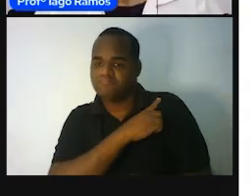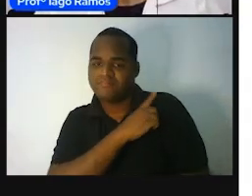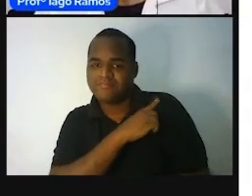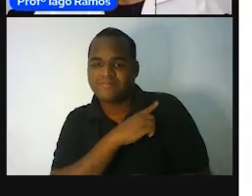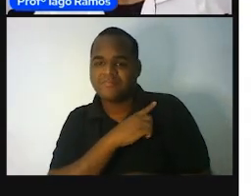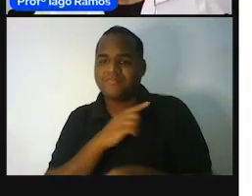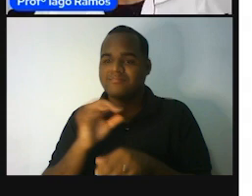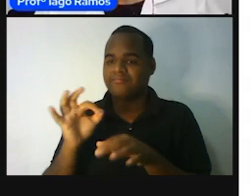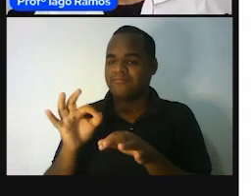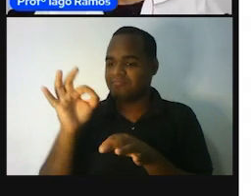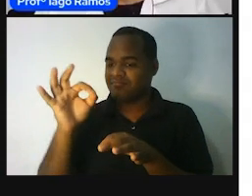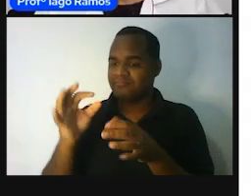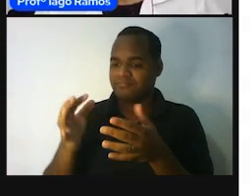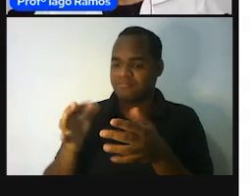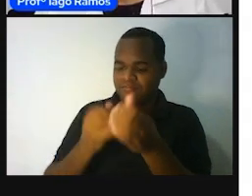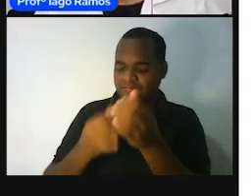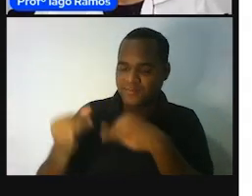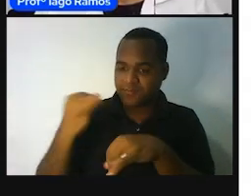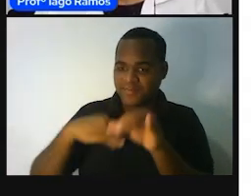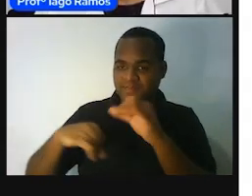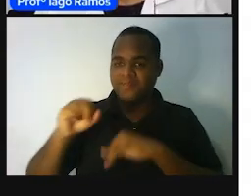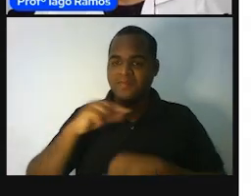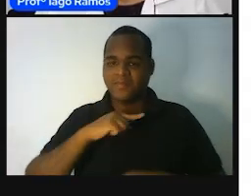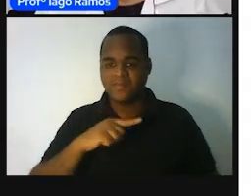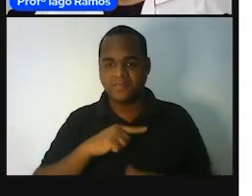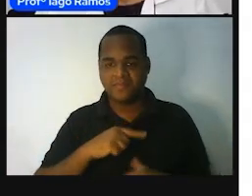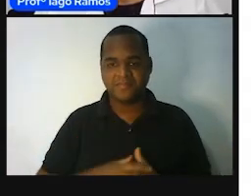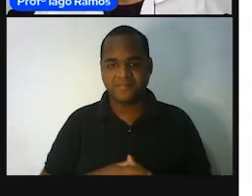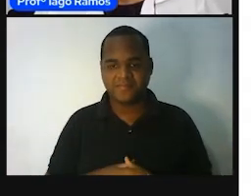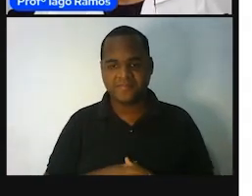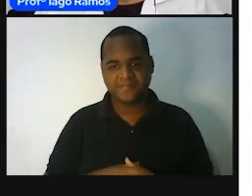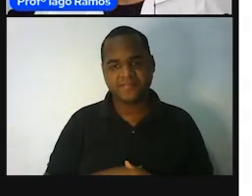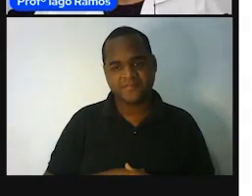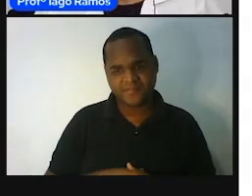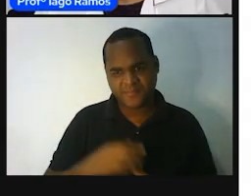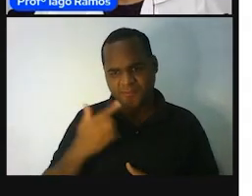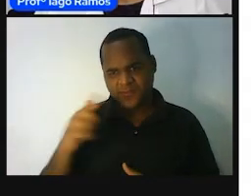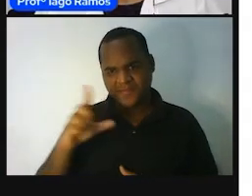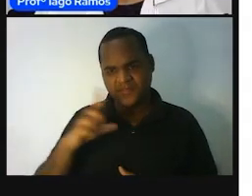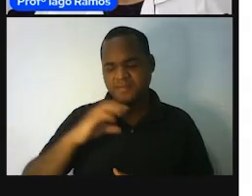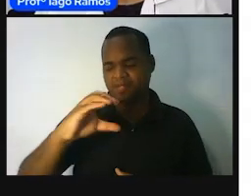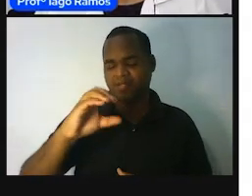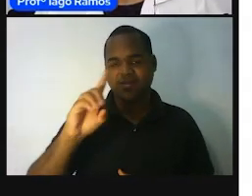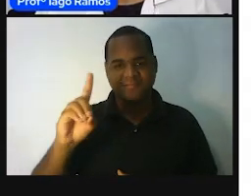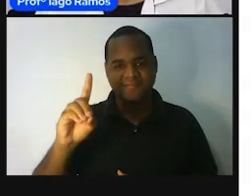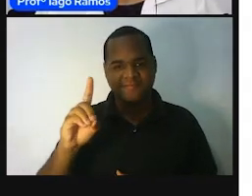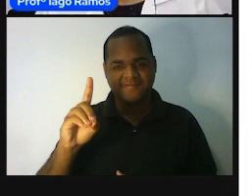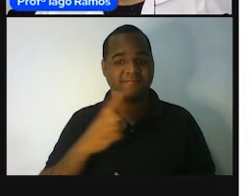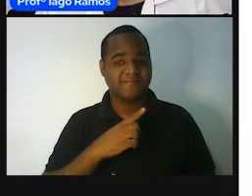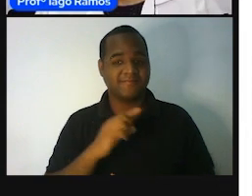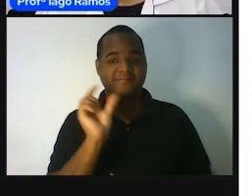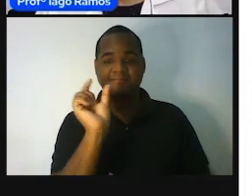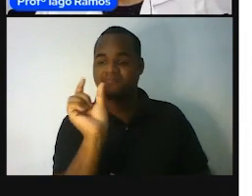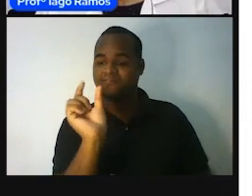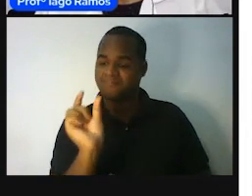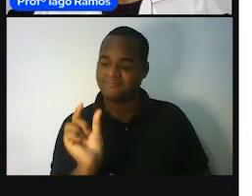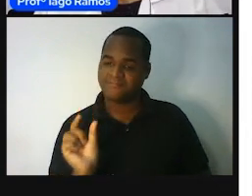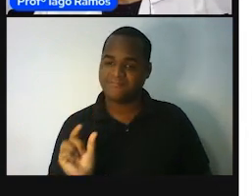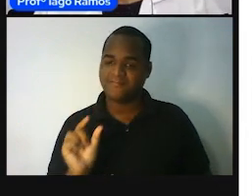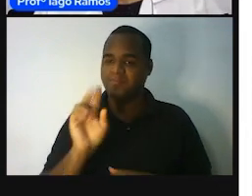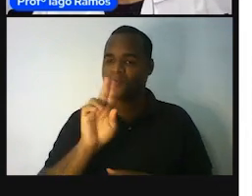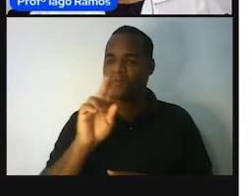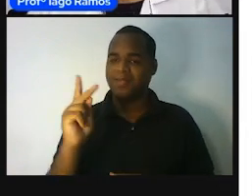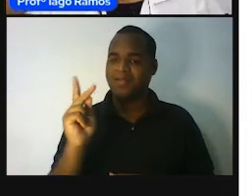matérias. E aí, tem cidade do nosso. Cada um tem um simbolozinho que representa o comportamento,